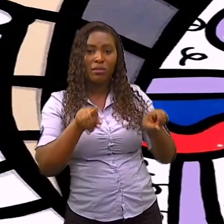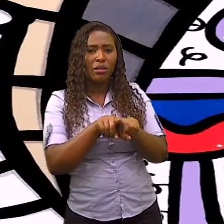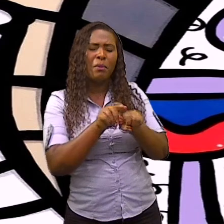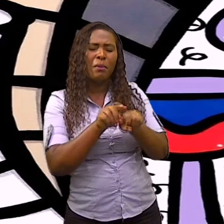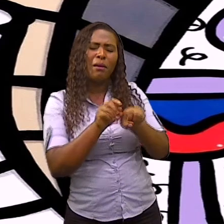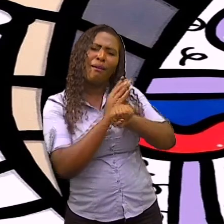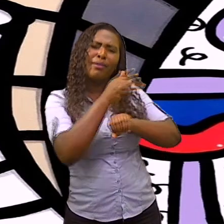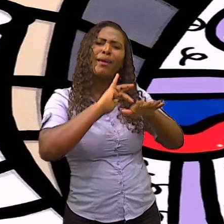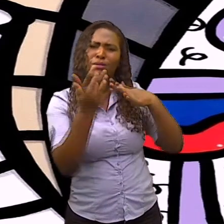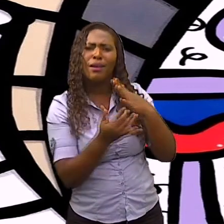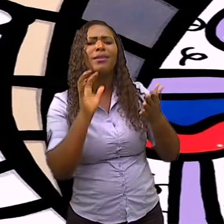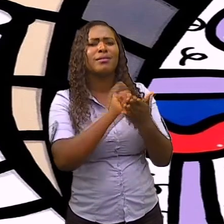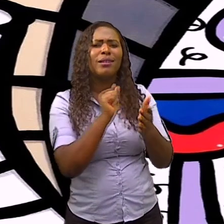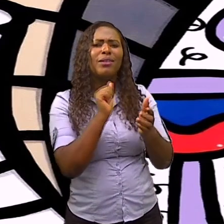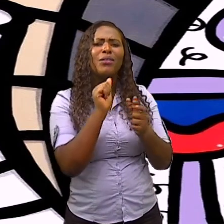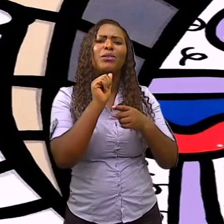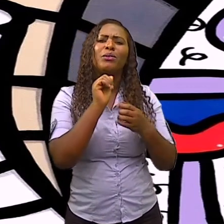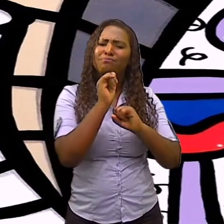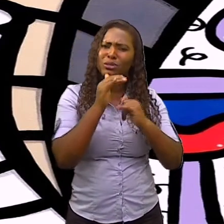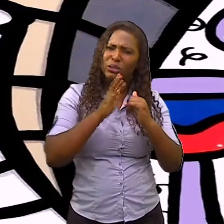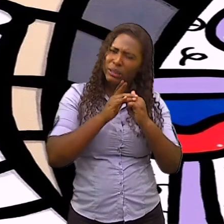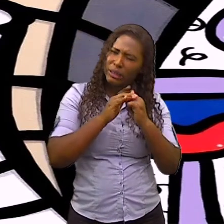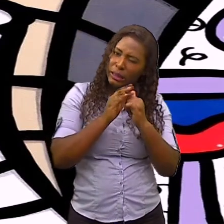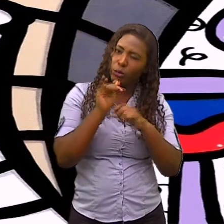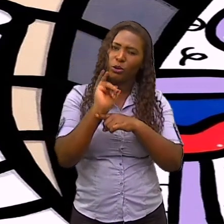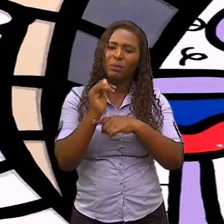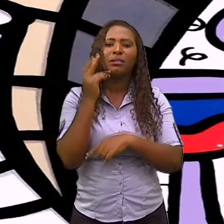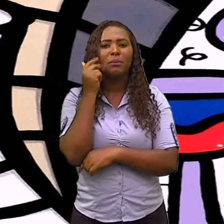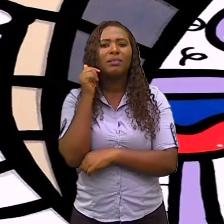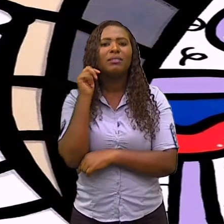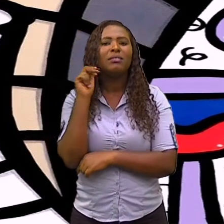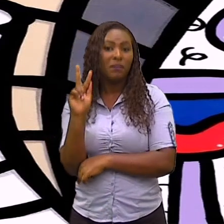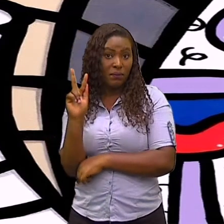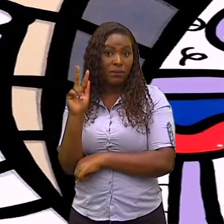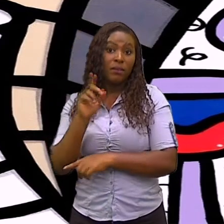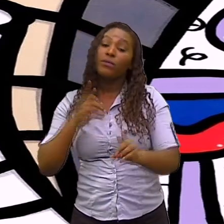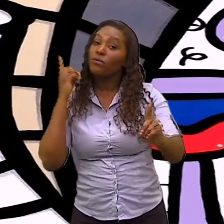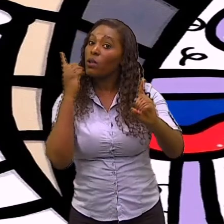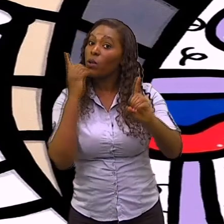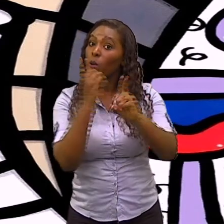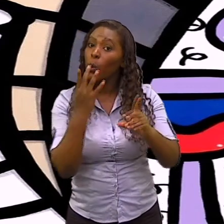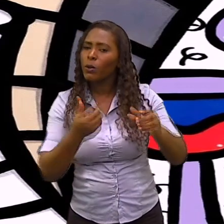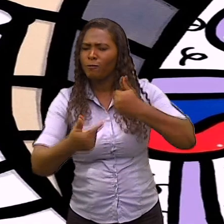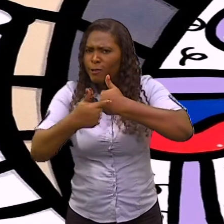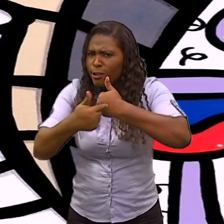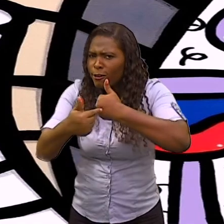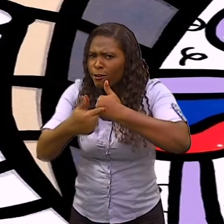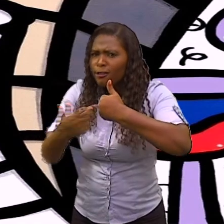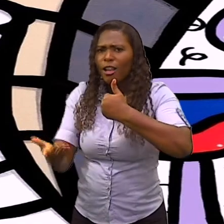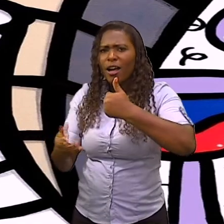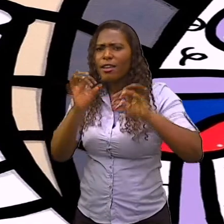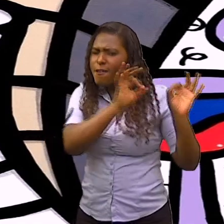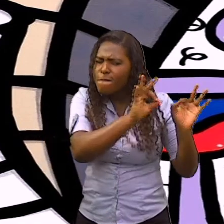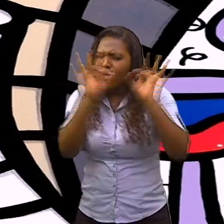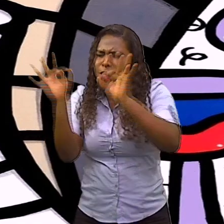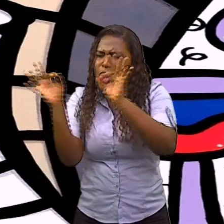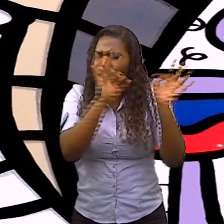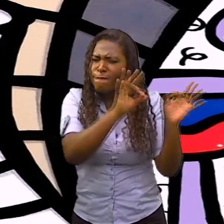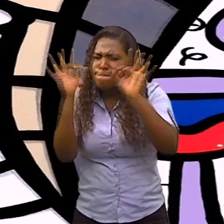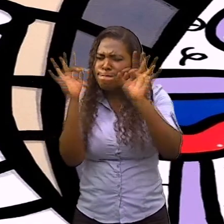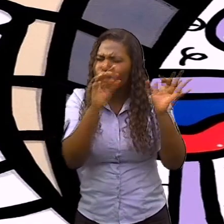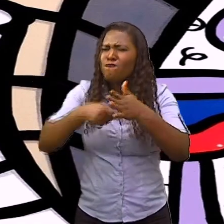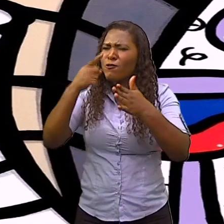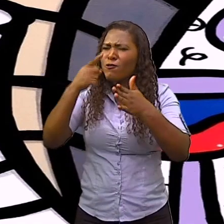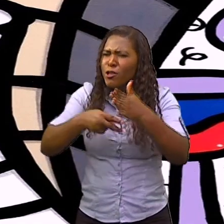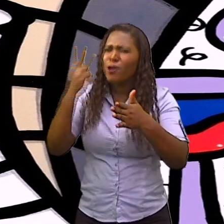e se inscreva em nosso canal no YouTube, que é o SMEDGV. Lá você entra, dá o seu like e assiste a essa aula quantas vezes